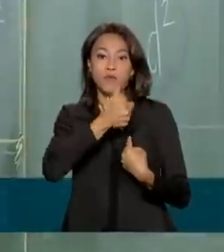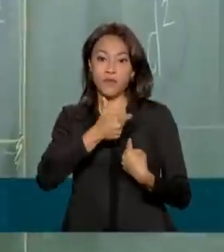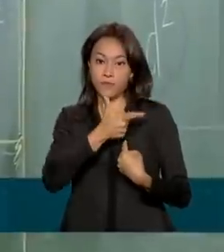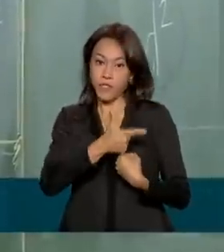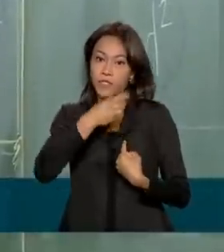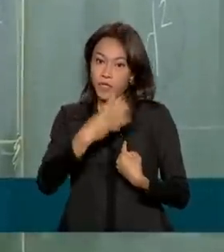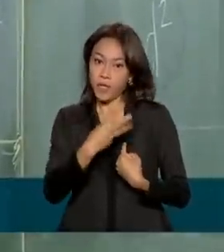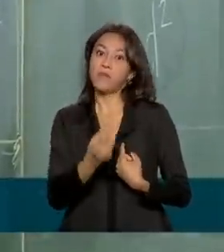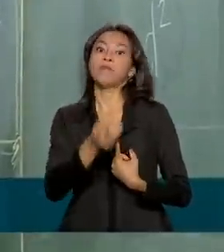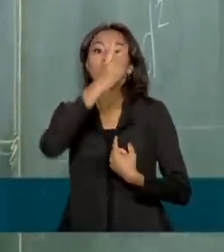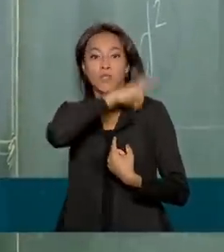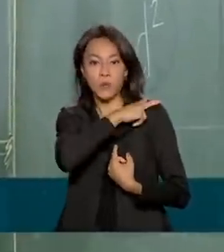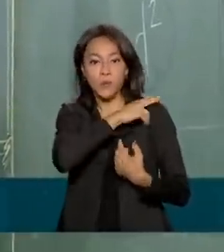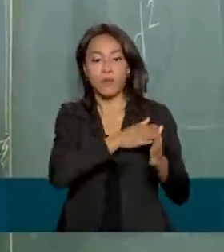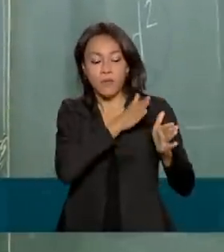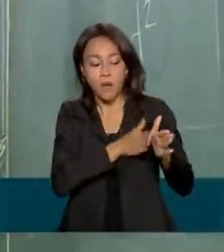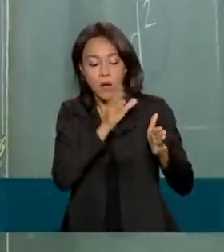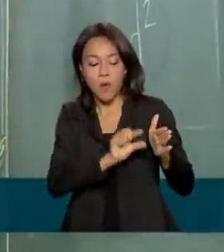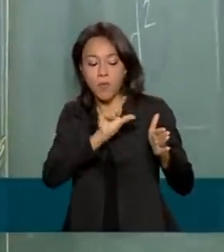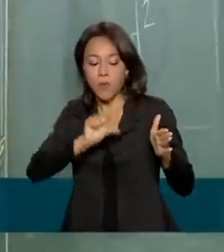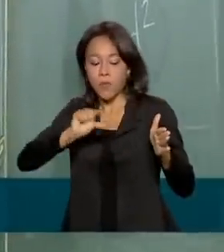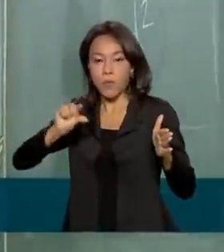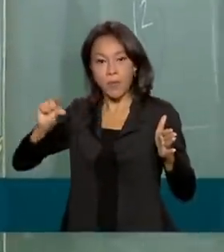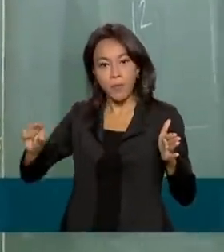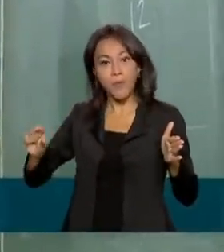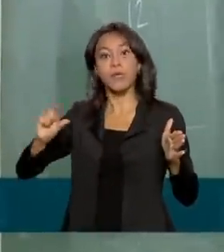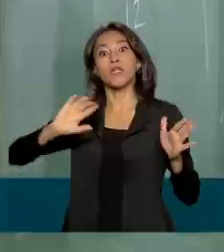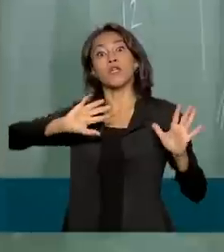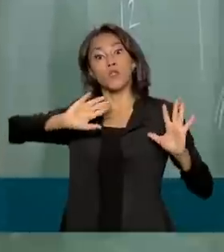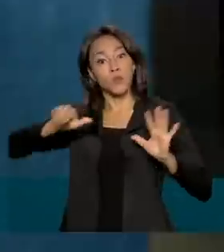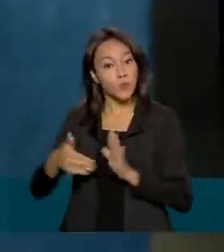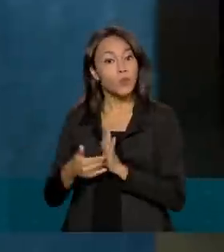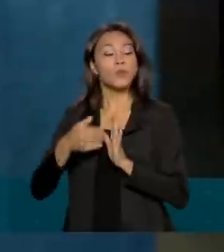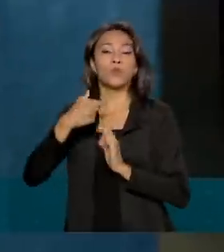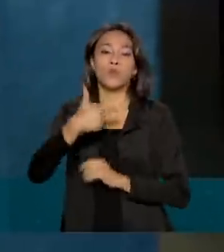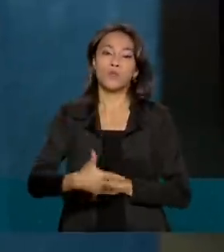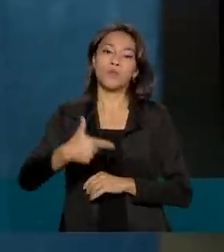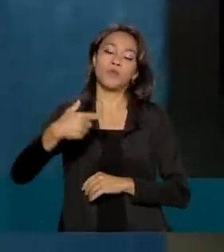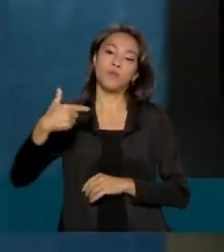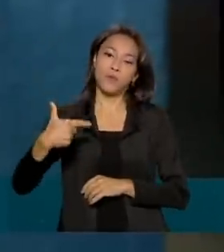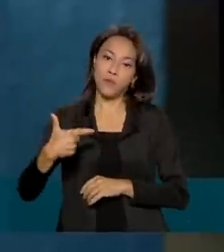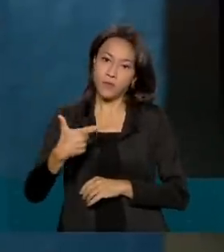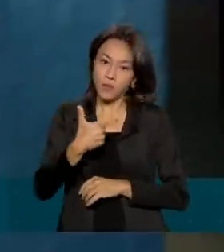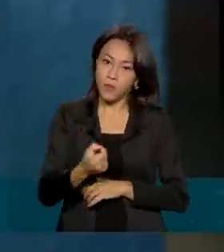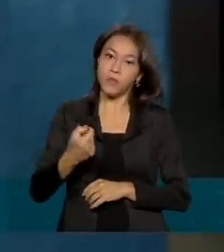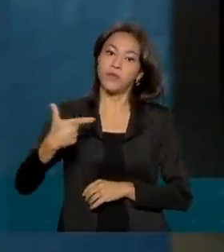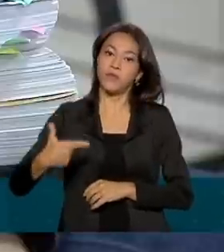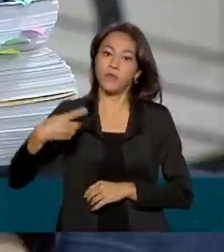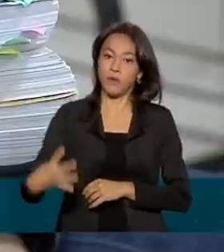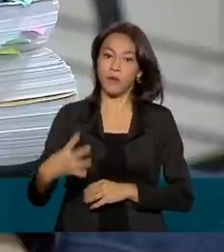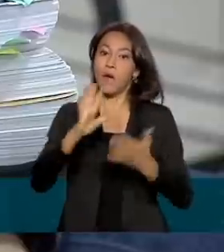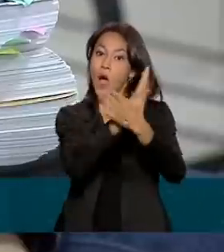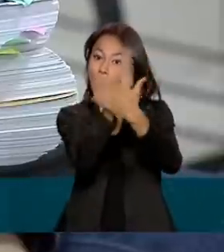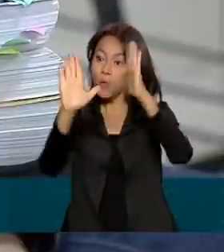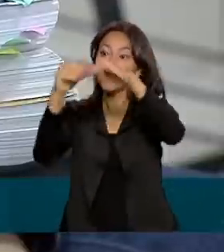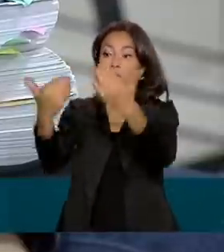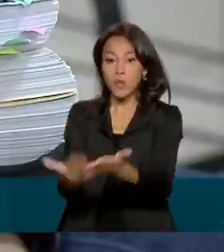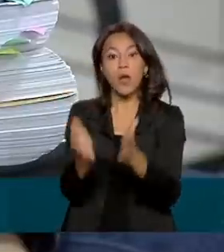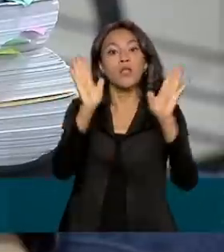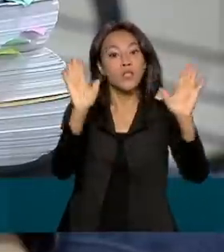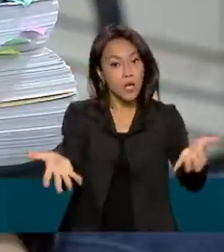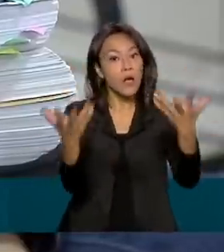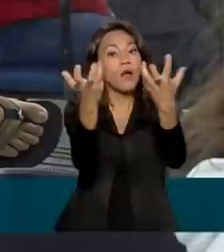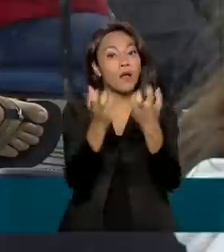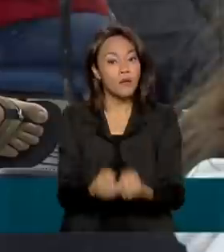é que todo o ensino médio já esteja modificado em 2024. Algumas instituições de ensino do país já adotam o novo